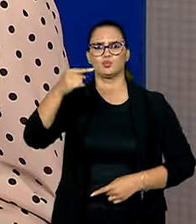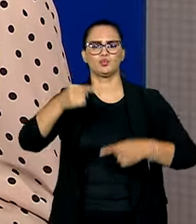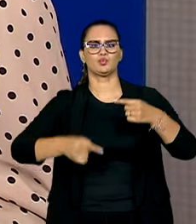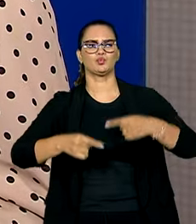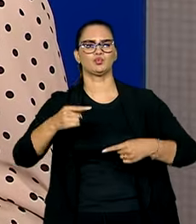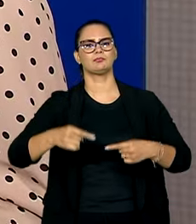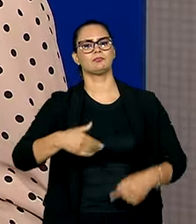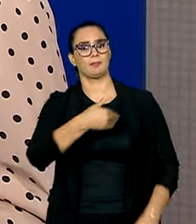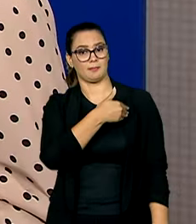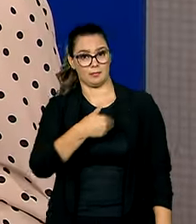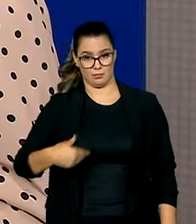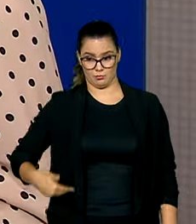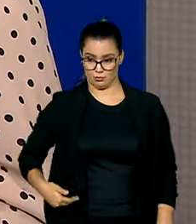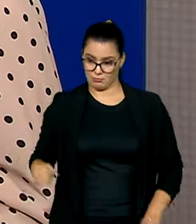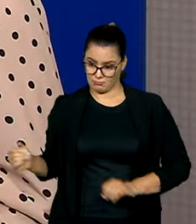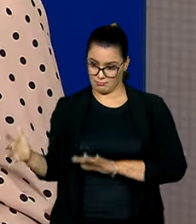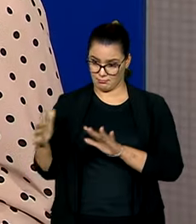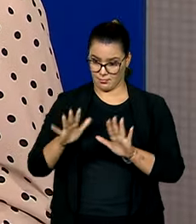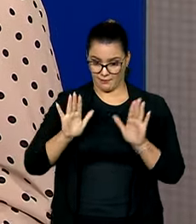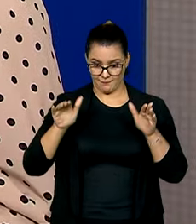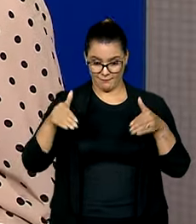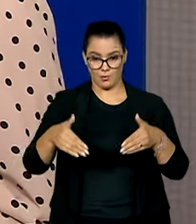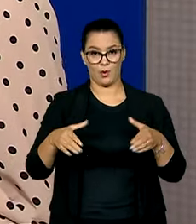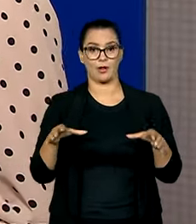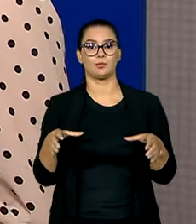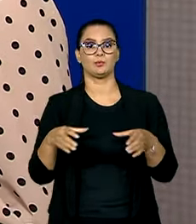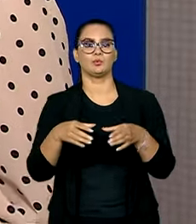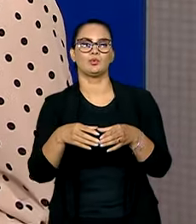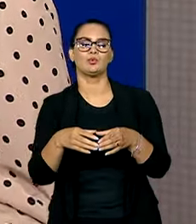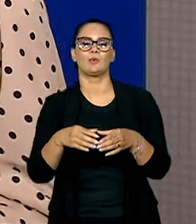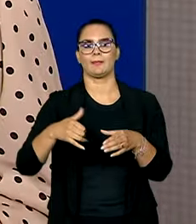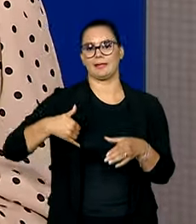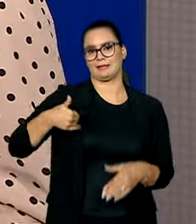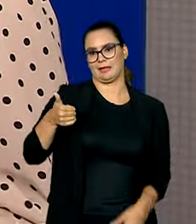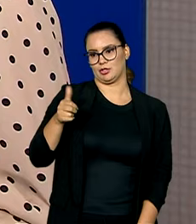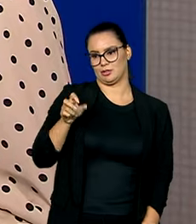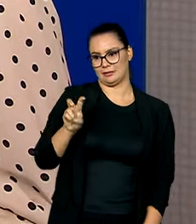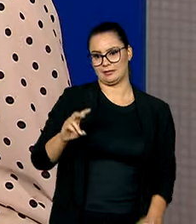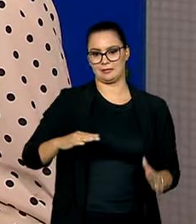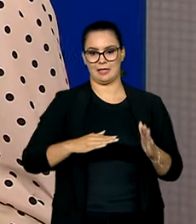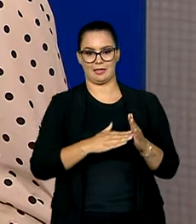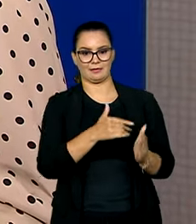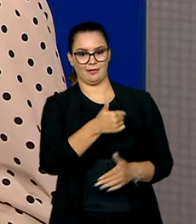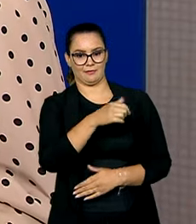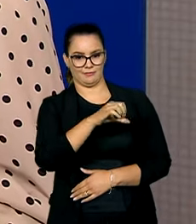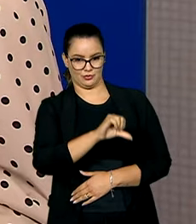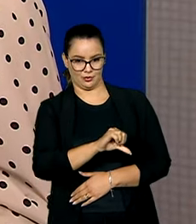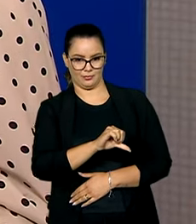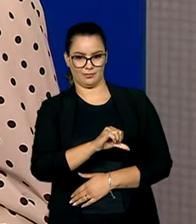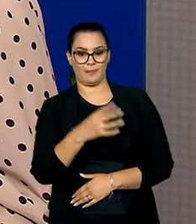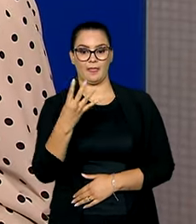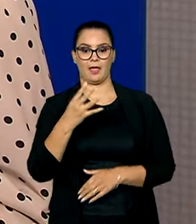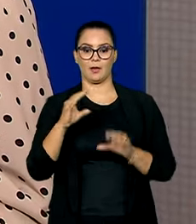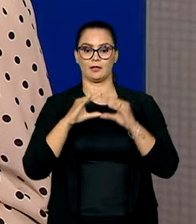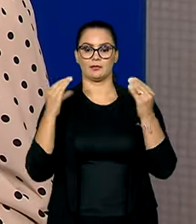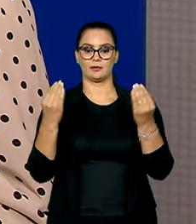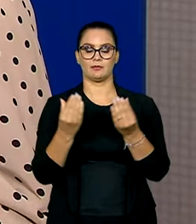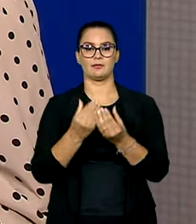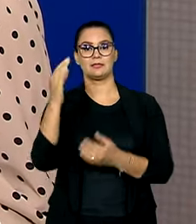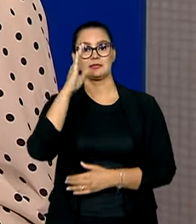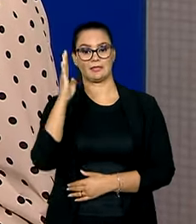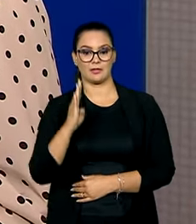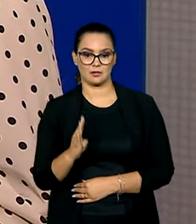públicas aqui em Brasília voltadas para a população de 15 a 29 anos. A Quarta Conferência Nacional da